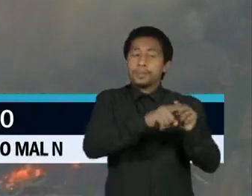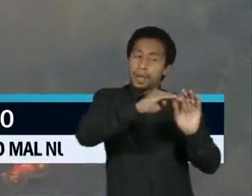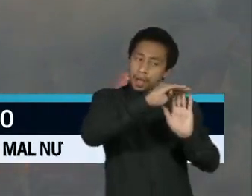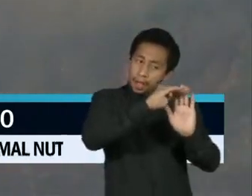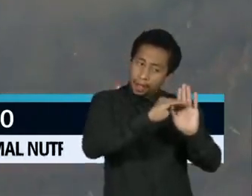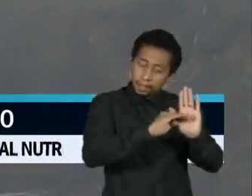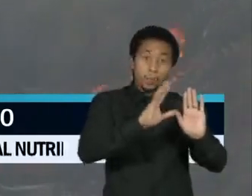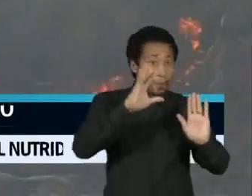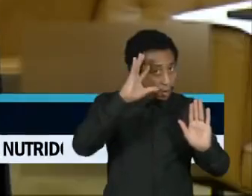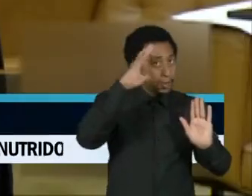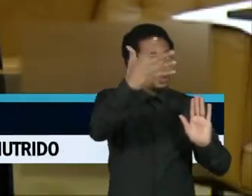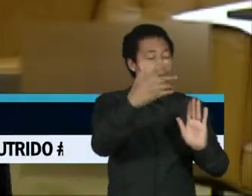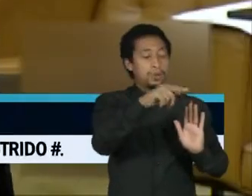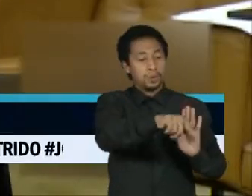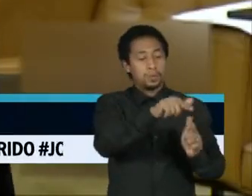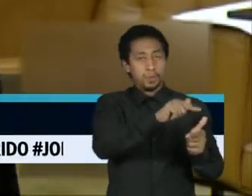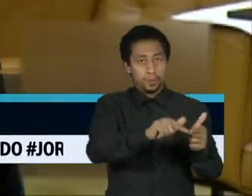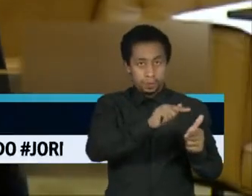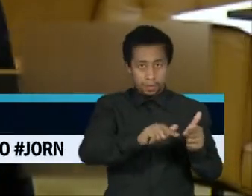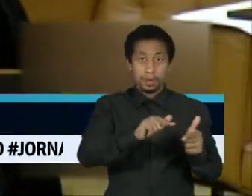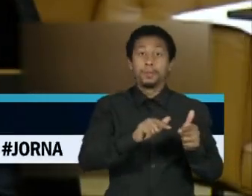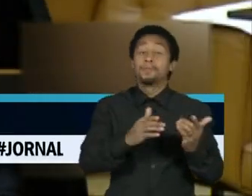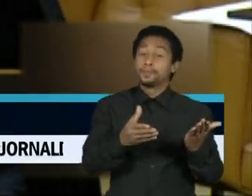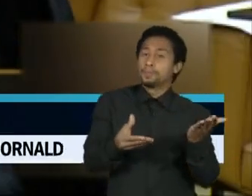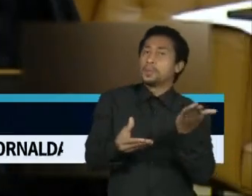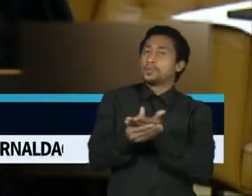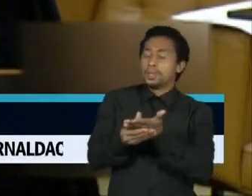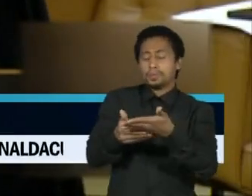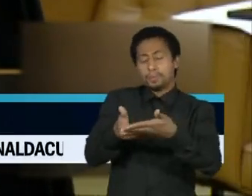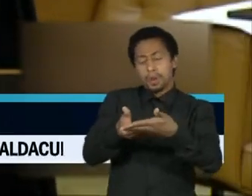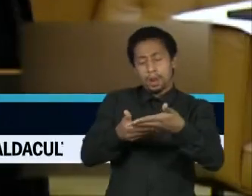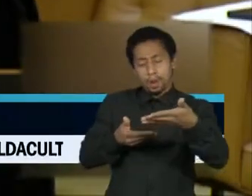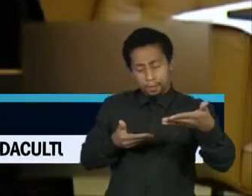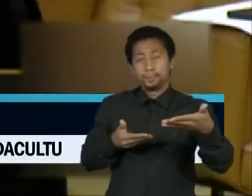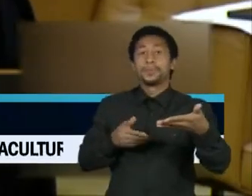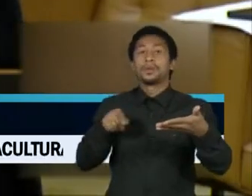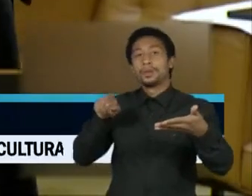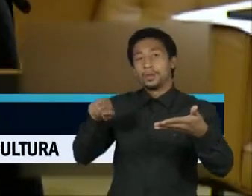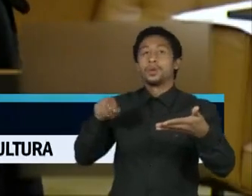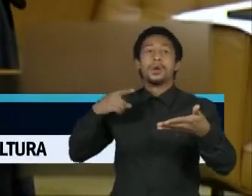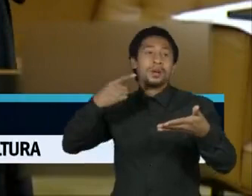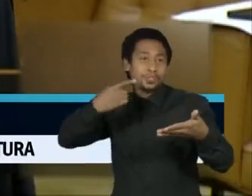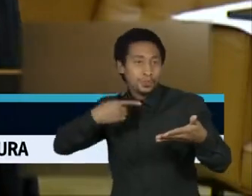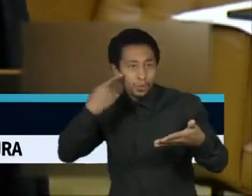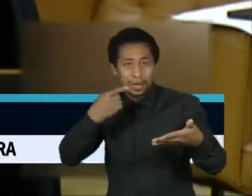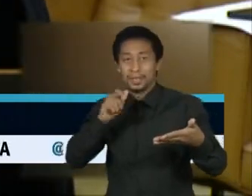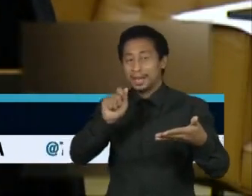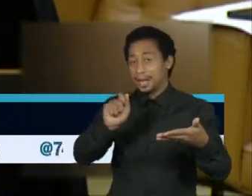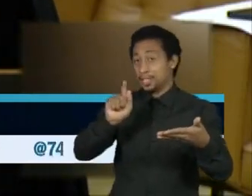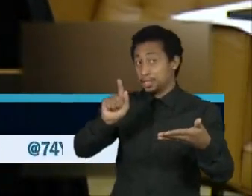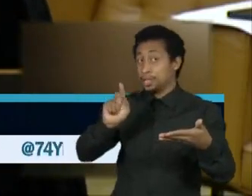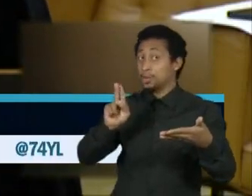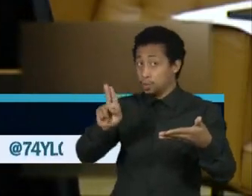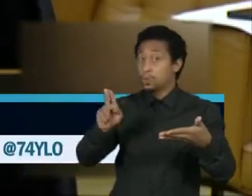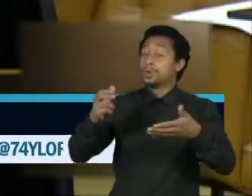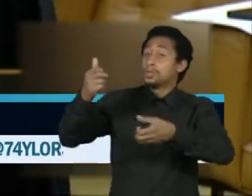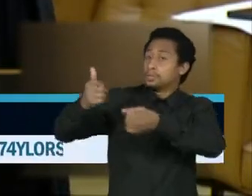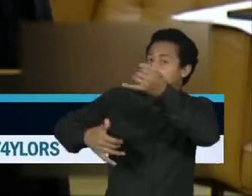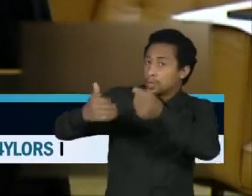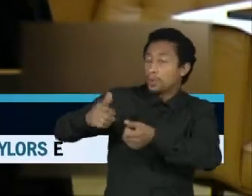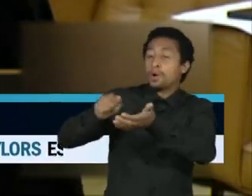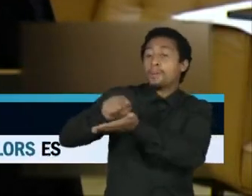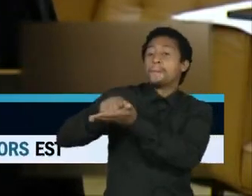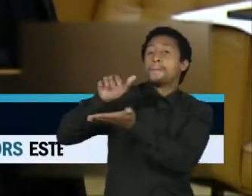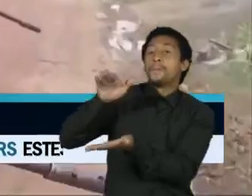enfrentar o problema. Ao contestar as ações, o advogado-geral da União citou o número de autos de infração aplicados